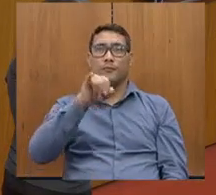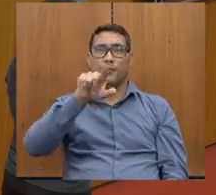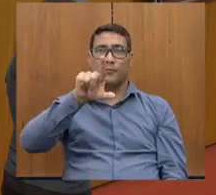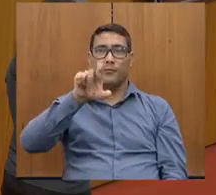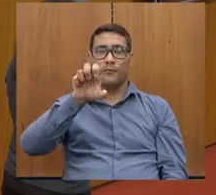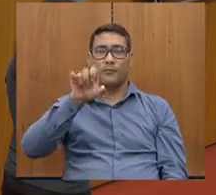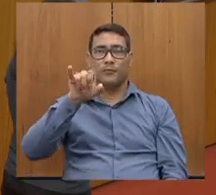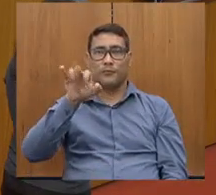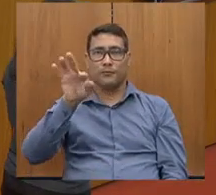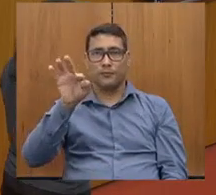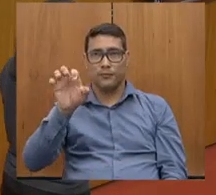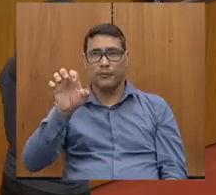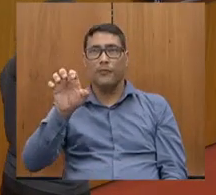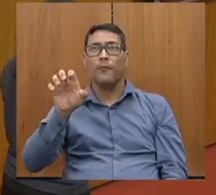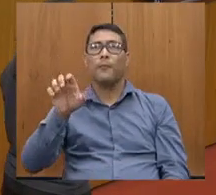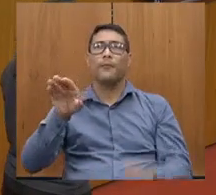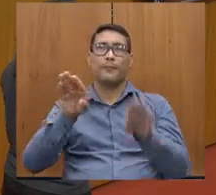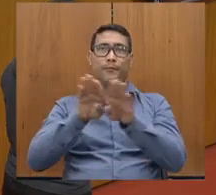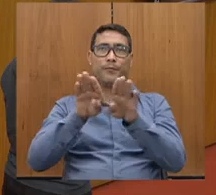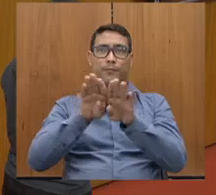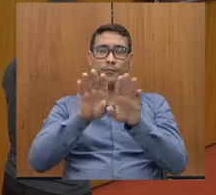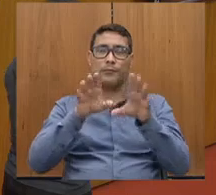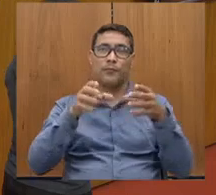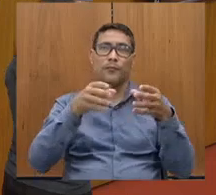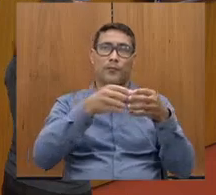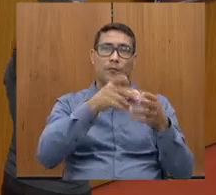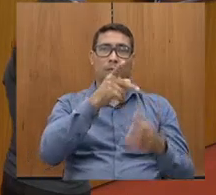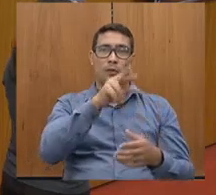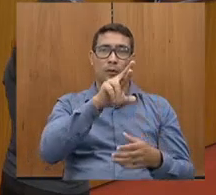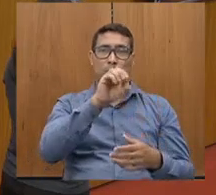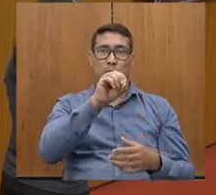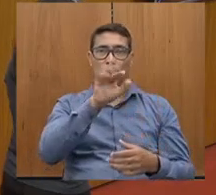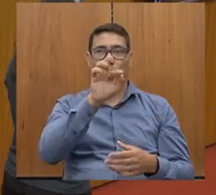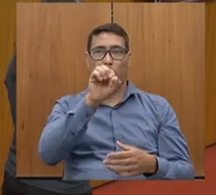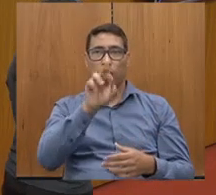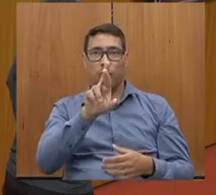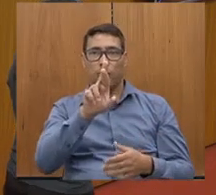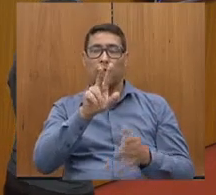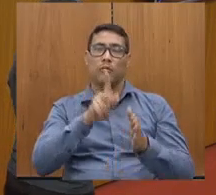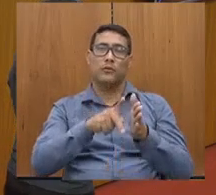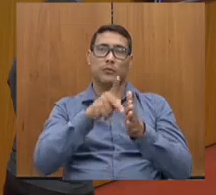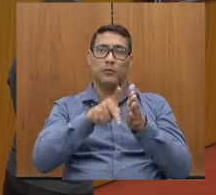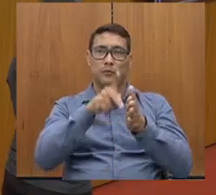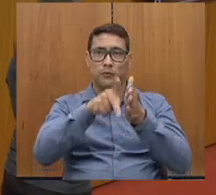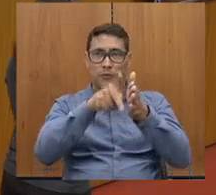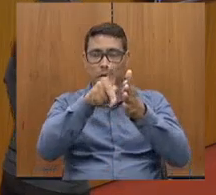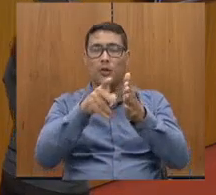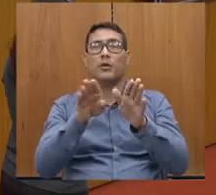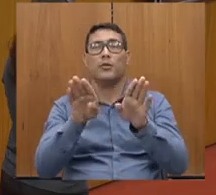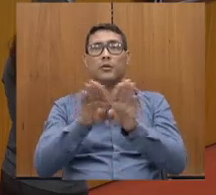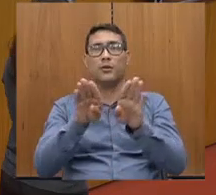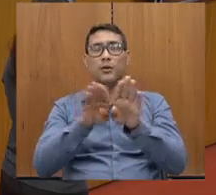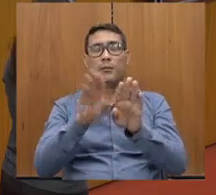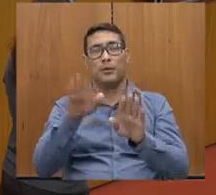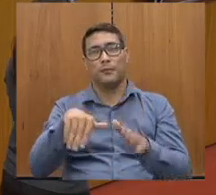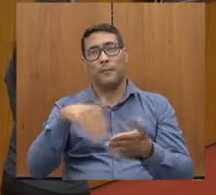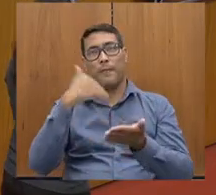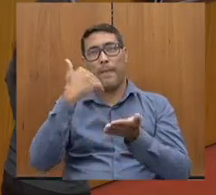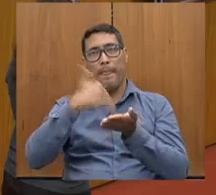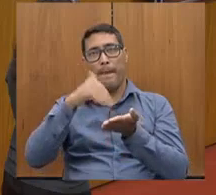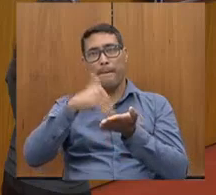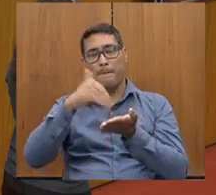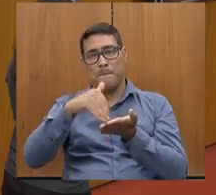da Comissão Proferrovias. Saúdo também o secretário